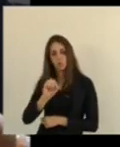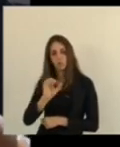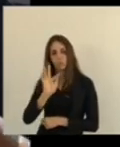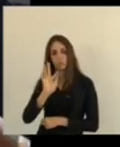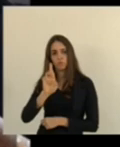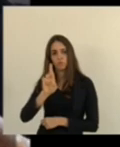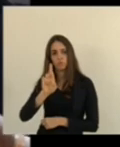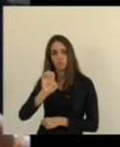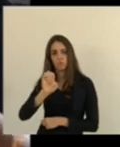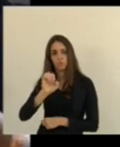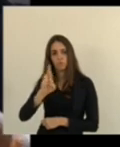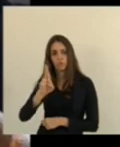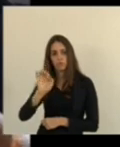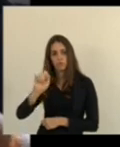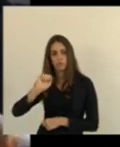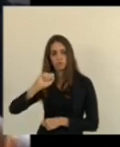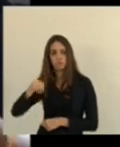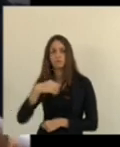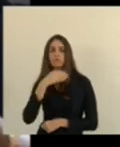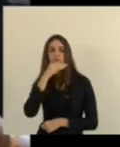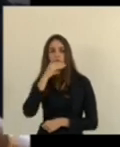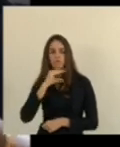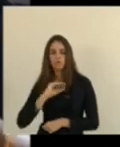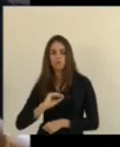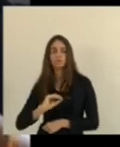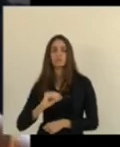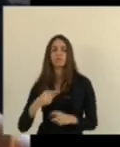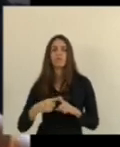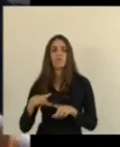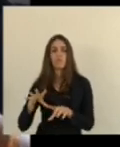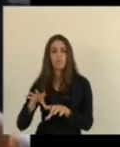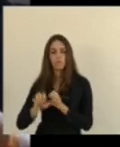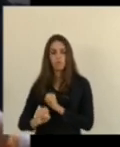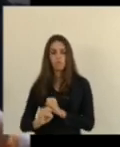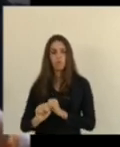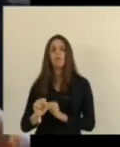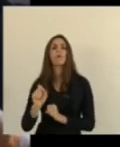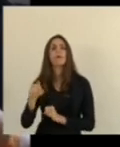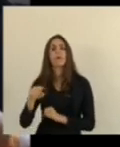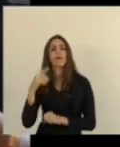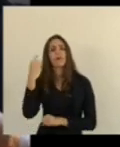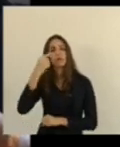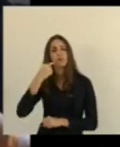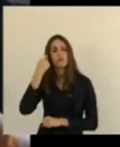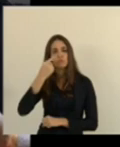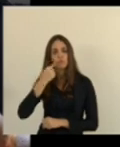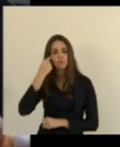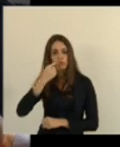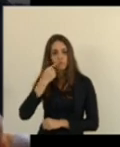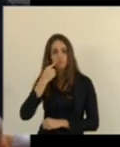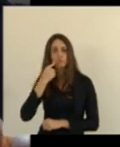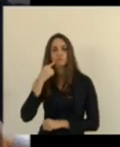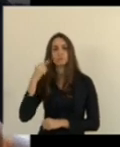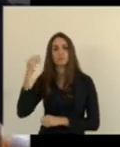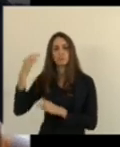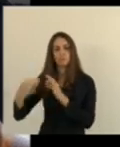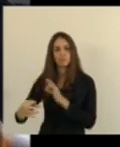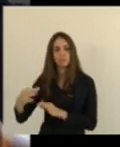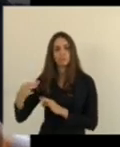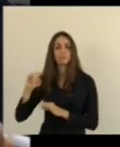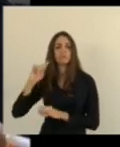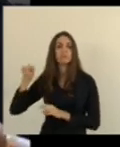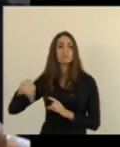nordestino que se formou advogado, mas que dedicou a sua